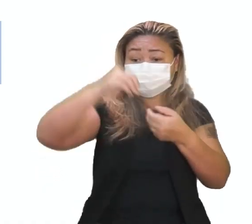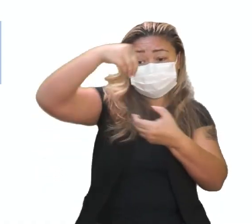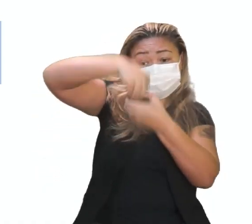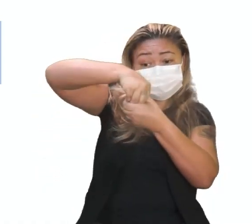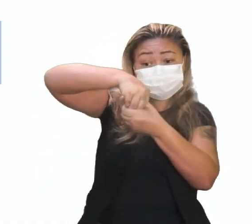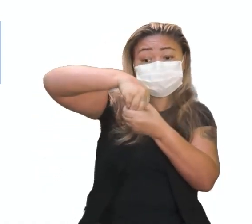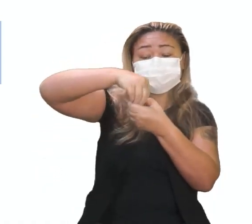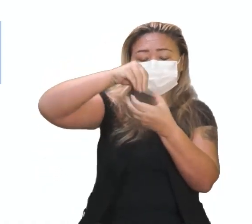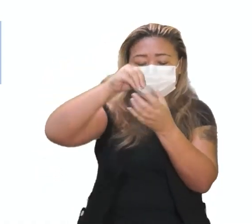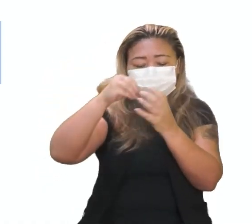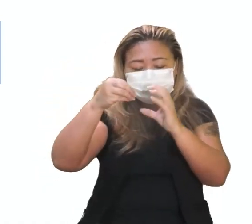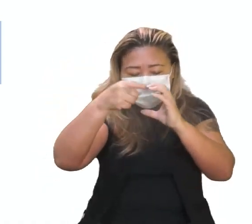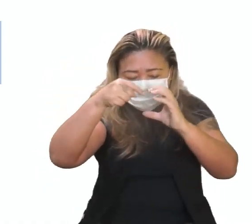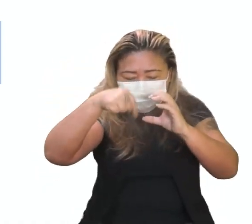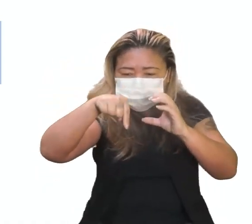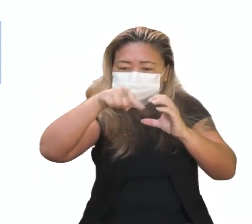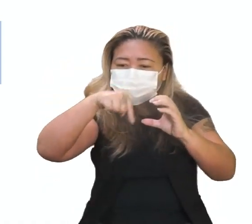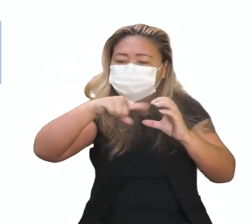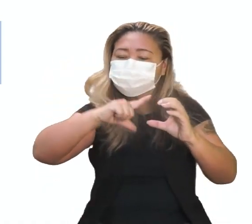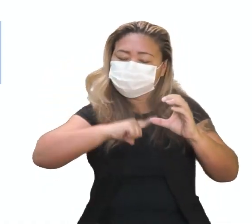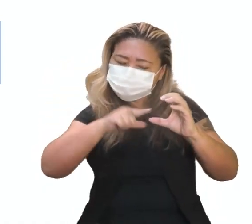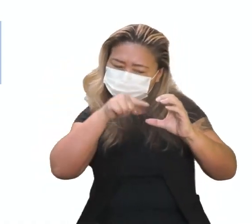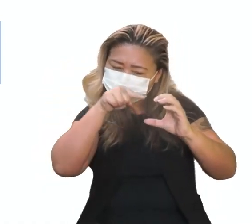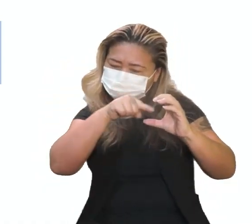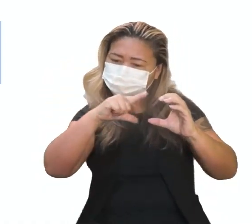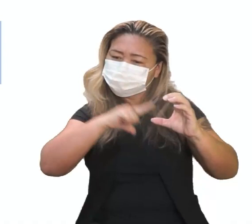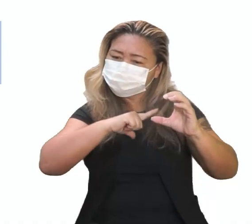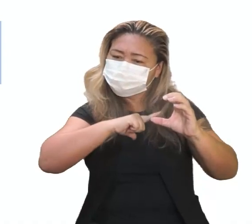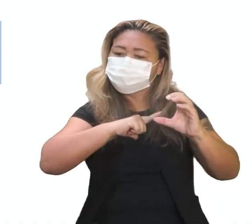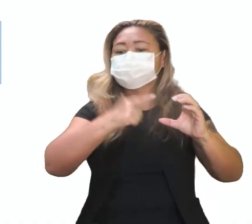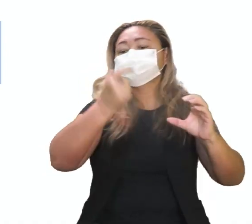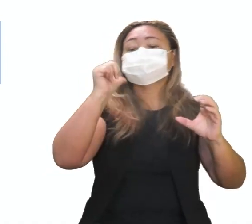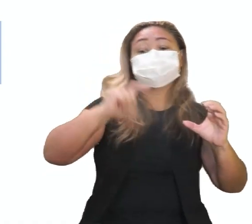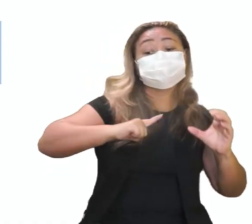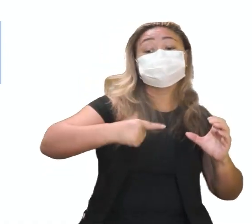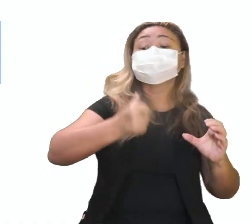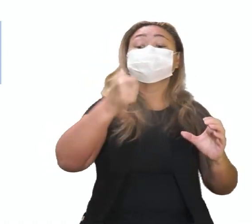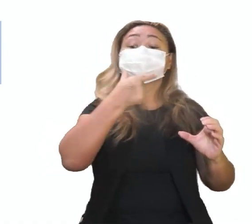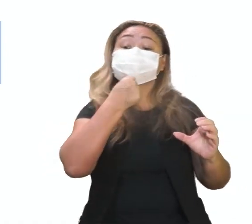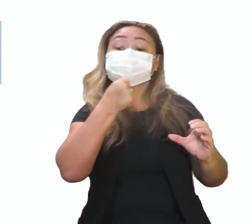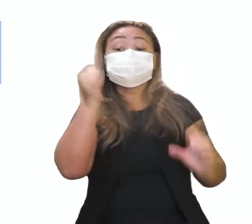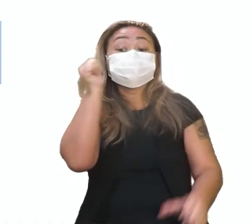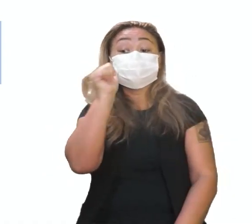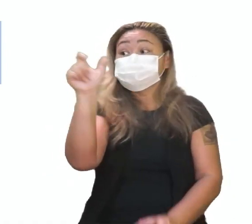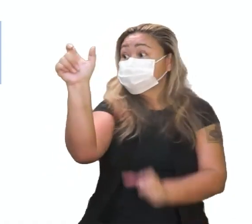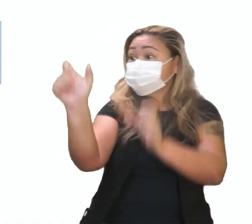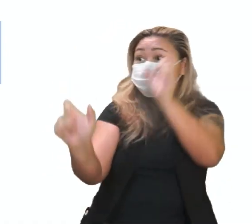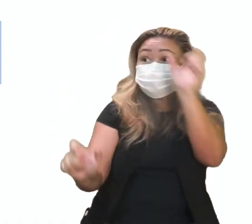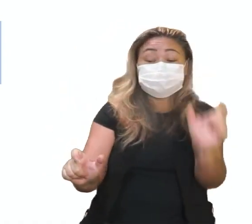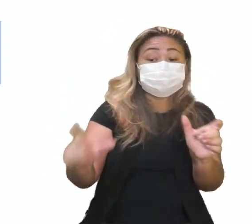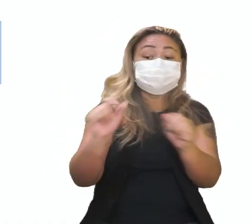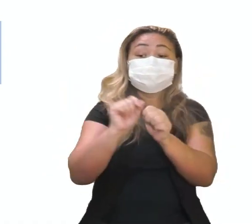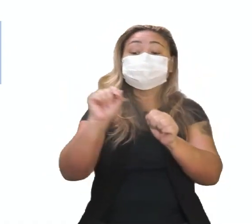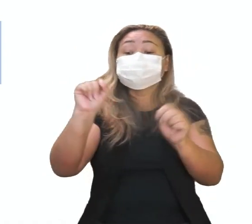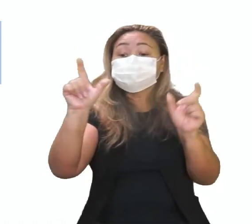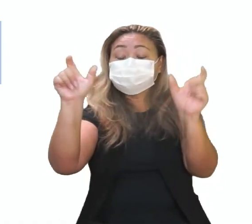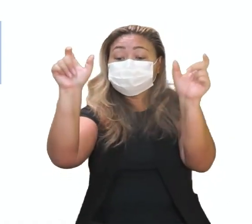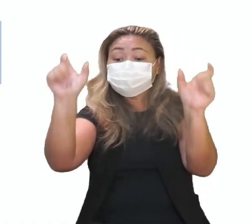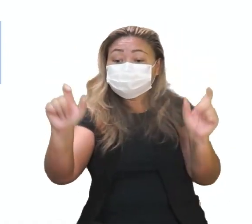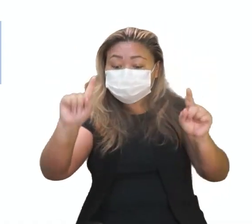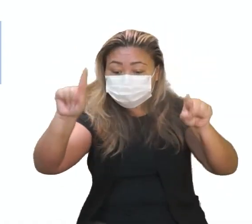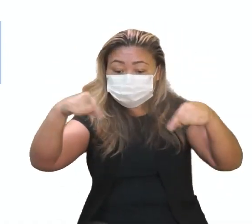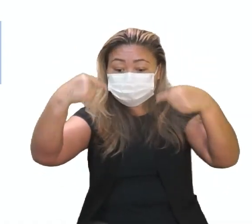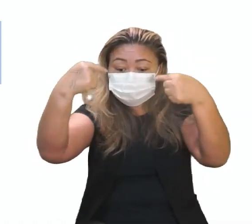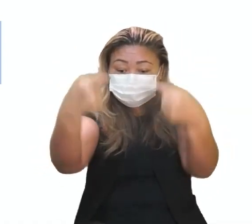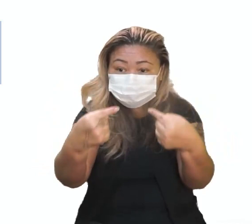organismos, que esse fator determinante estava presente no homem e na mulher e que quando havia a formação de um